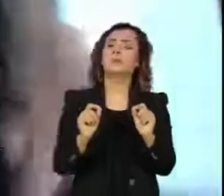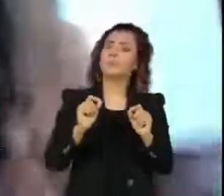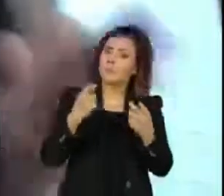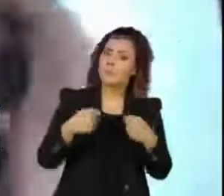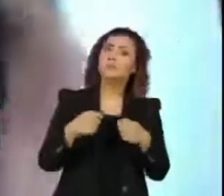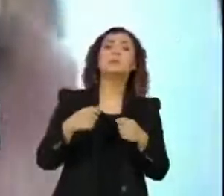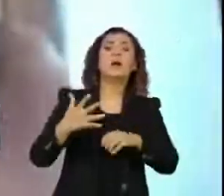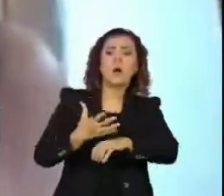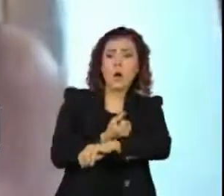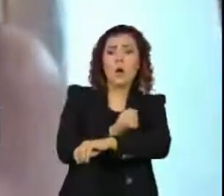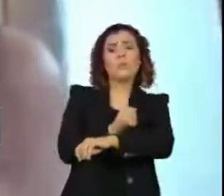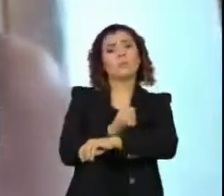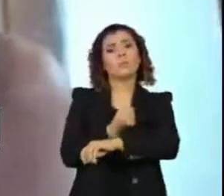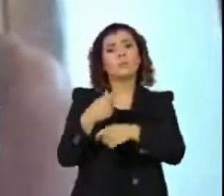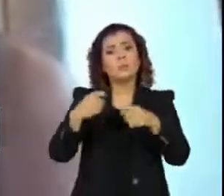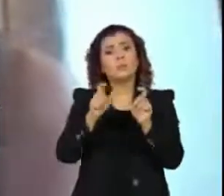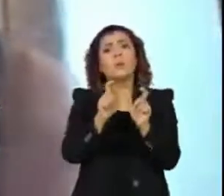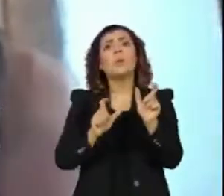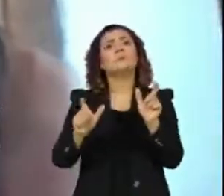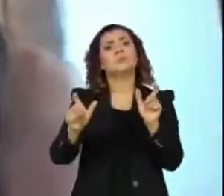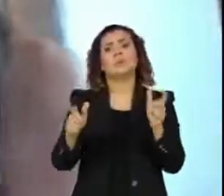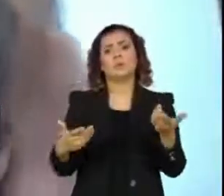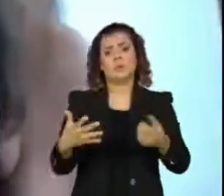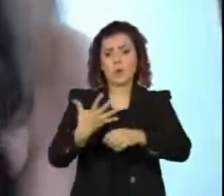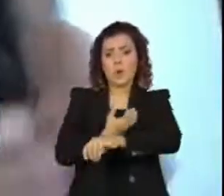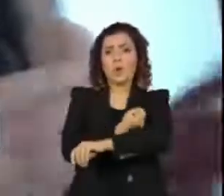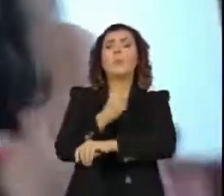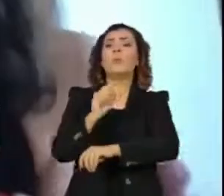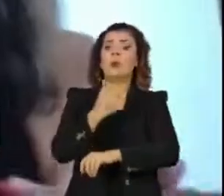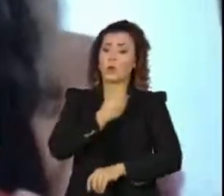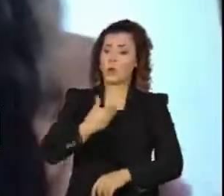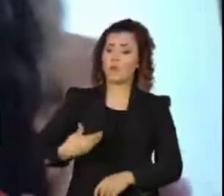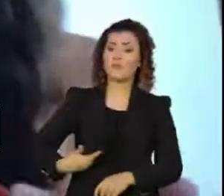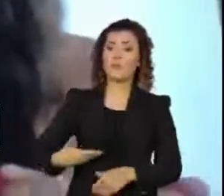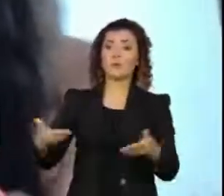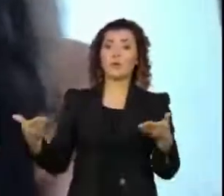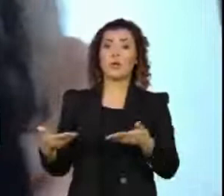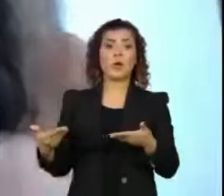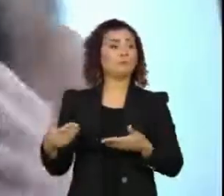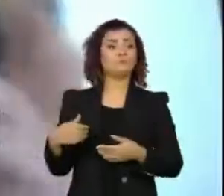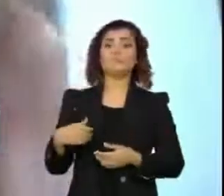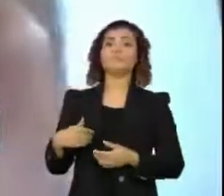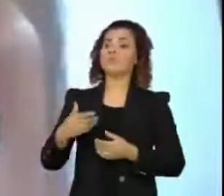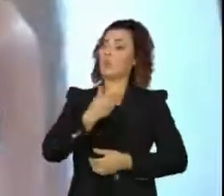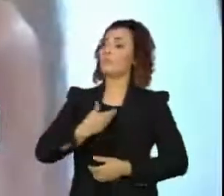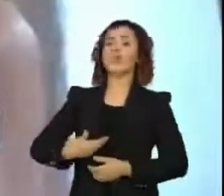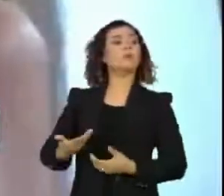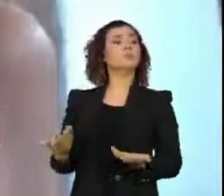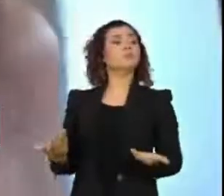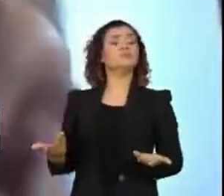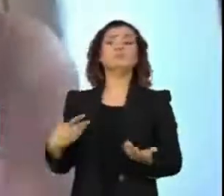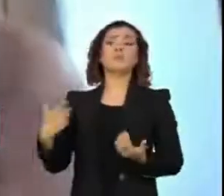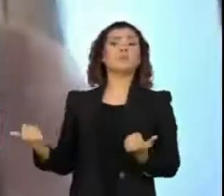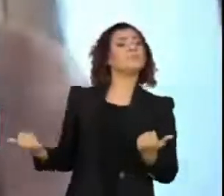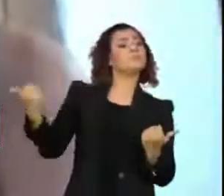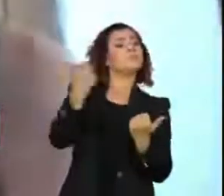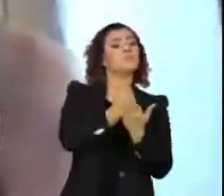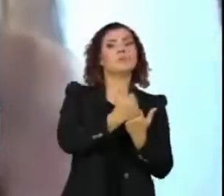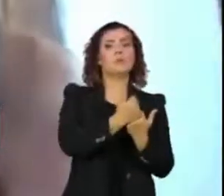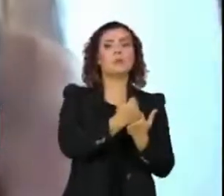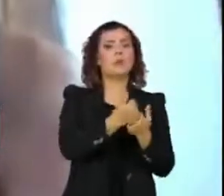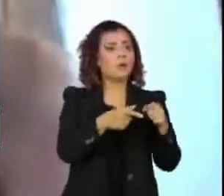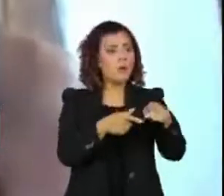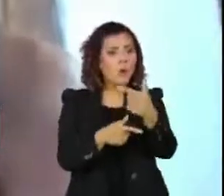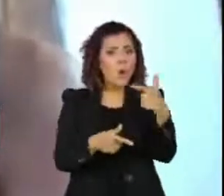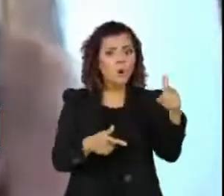conceito de golpe de estado. Golpe de estado é quando um governo legitimamente constituído é substituído por outro que não é